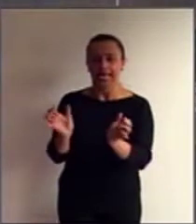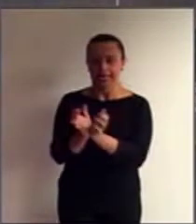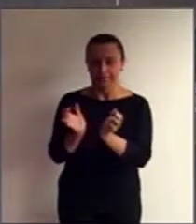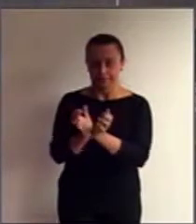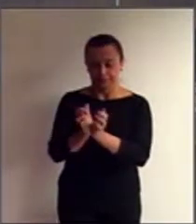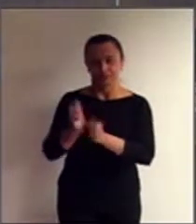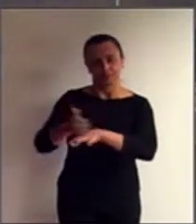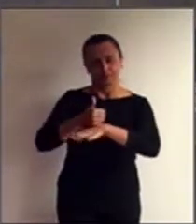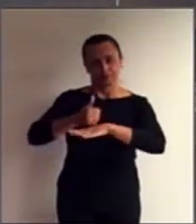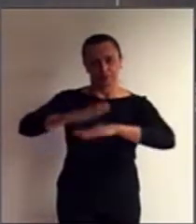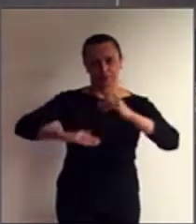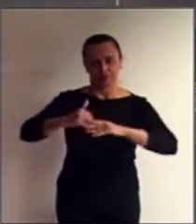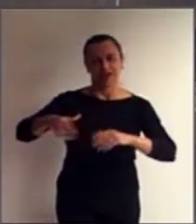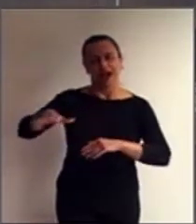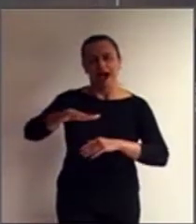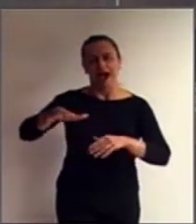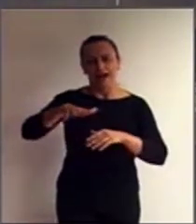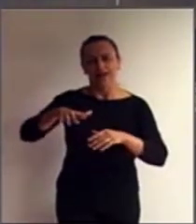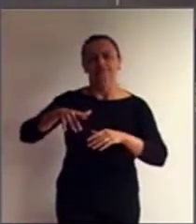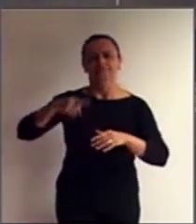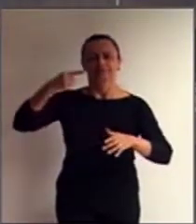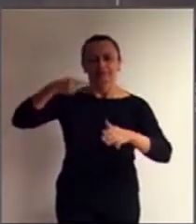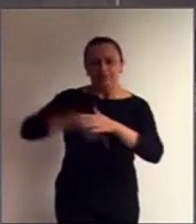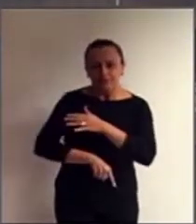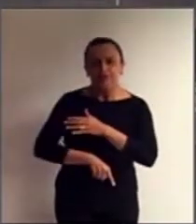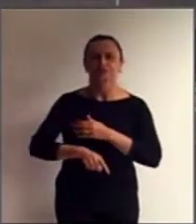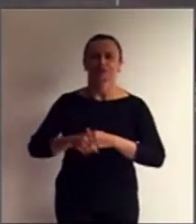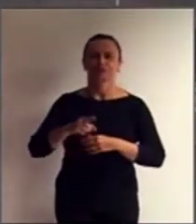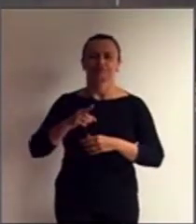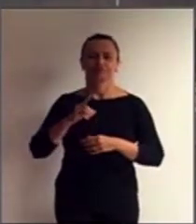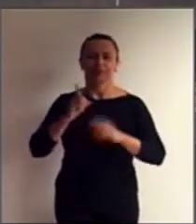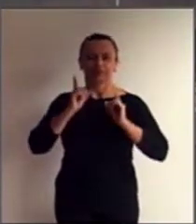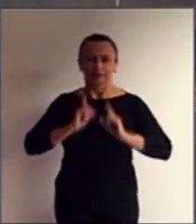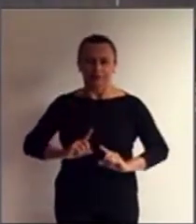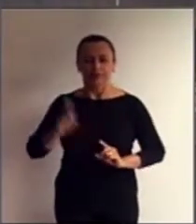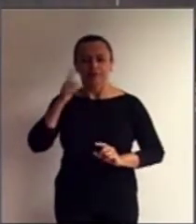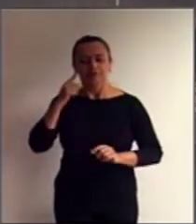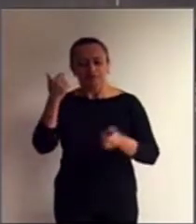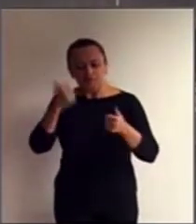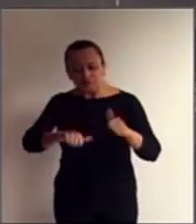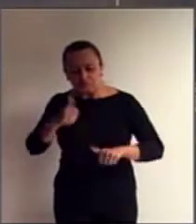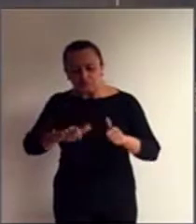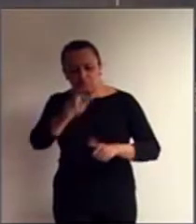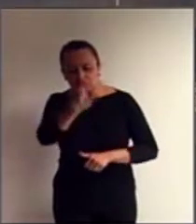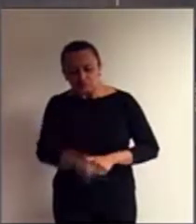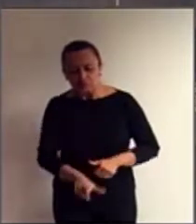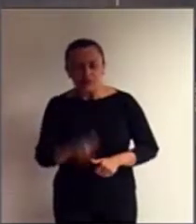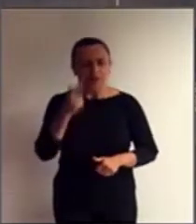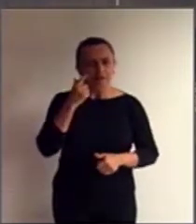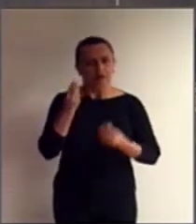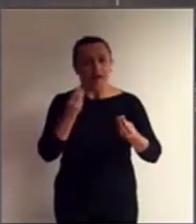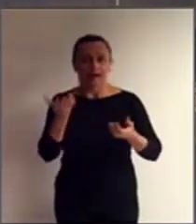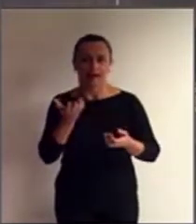profissionais da área da deficiência para proceder ao exame da pessoa que se pretende interditar.